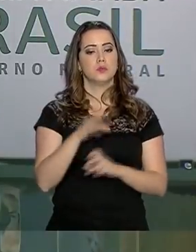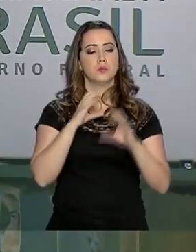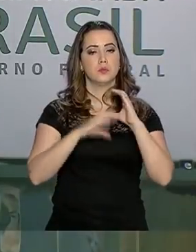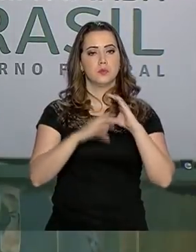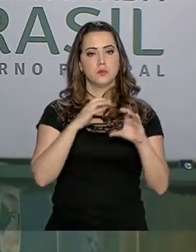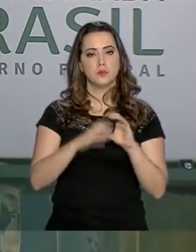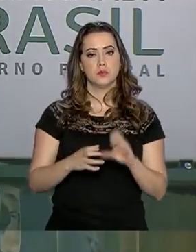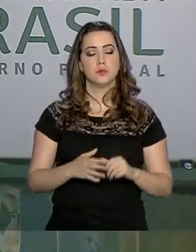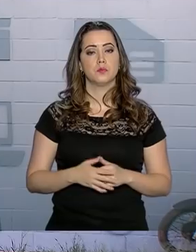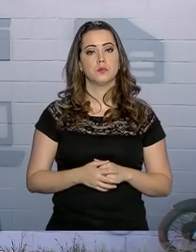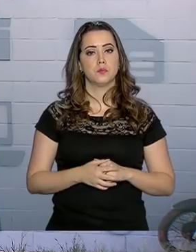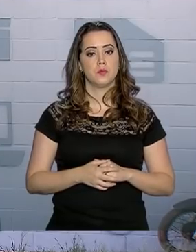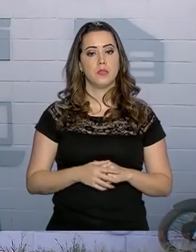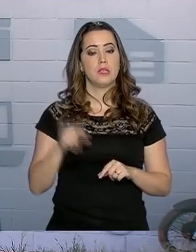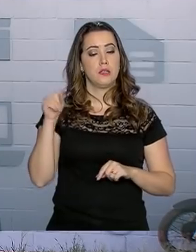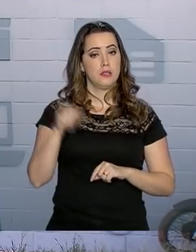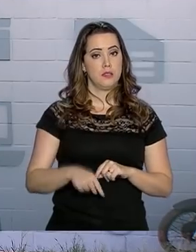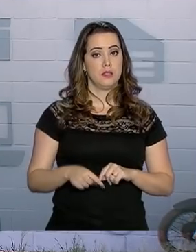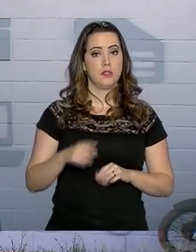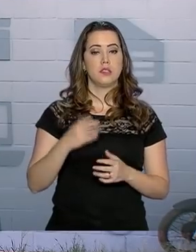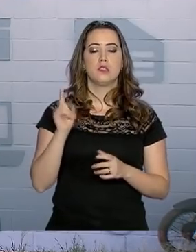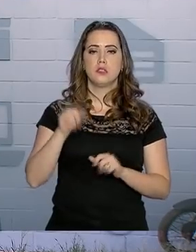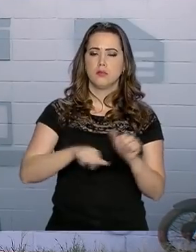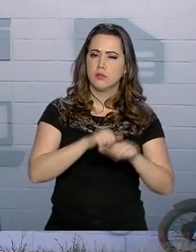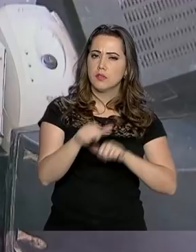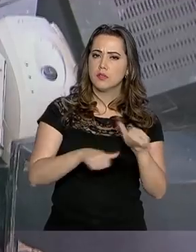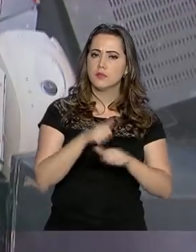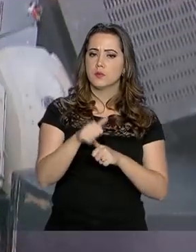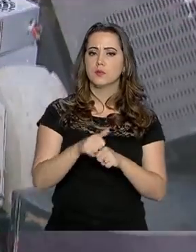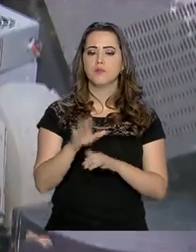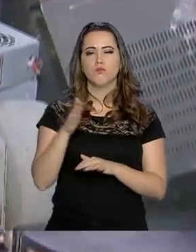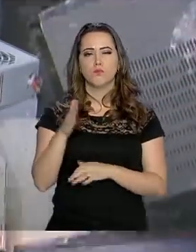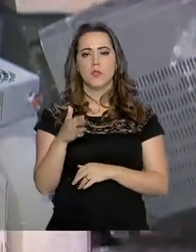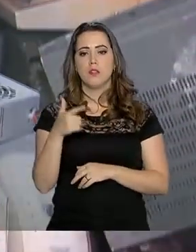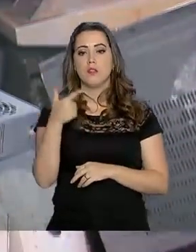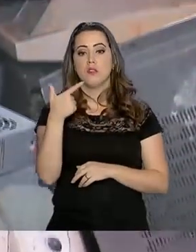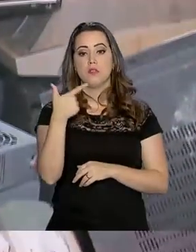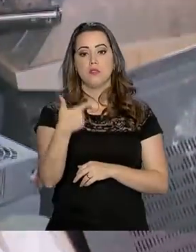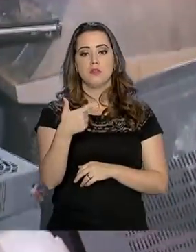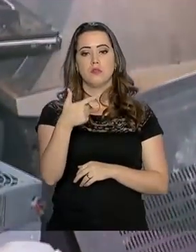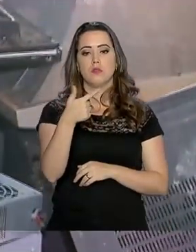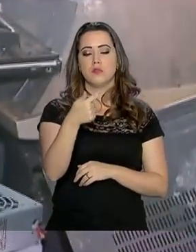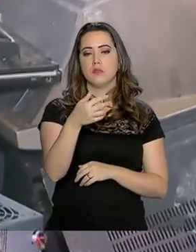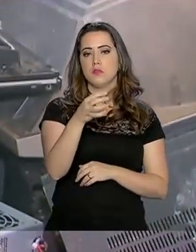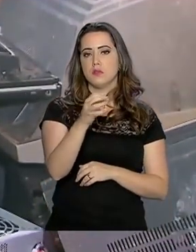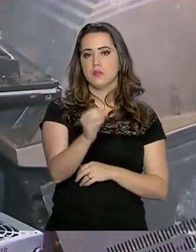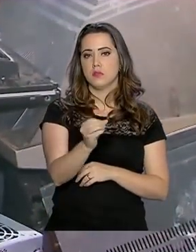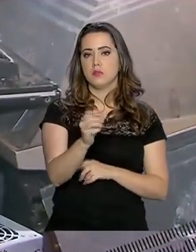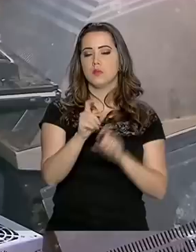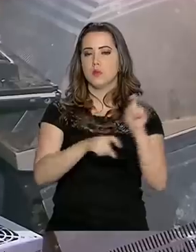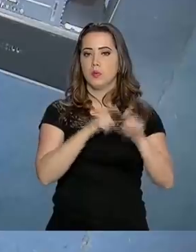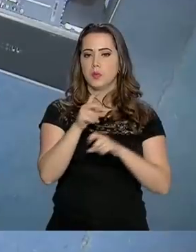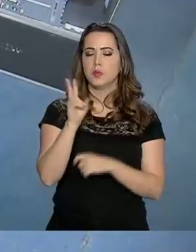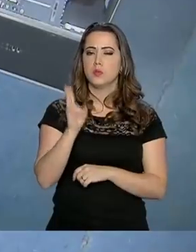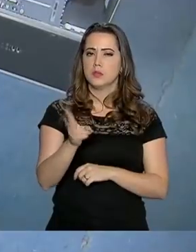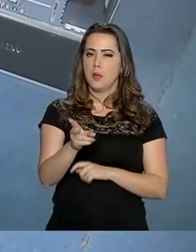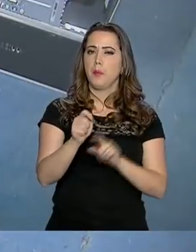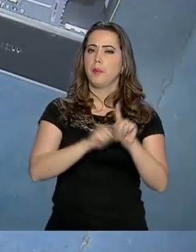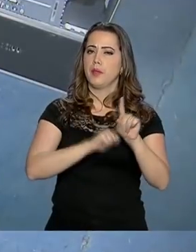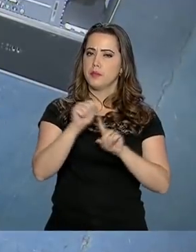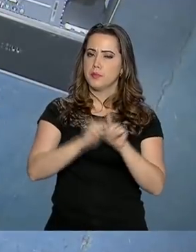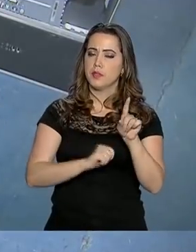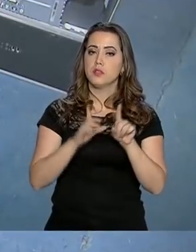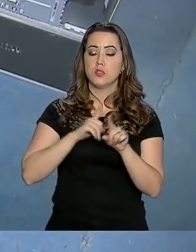e Comunicações. Aqui são recondicionados cerca de 270 computadores por mês que já